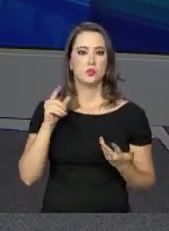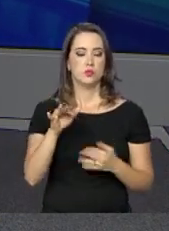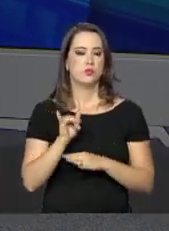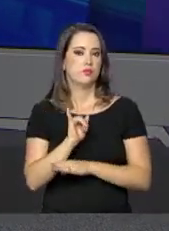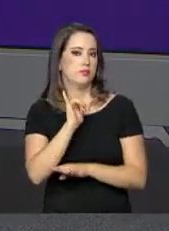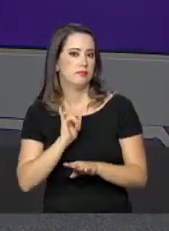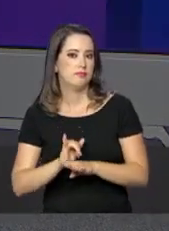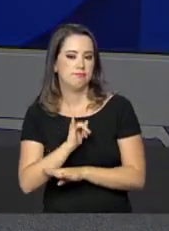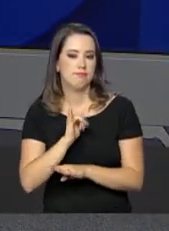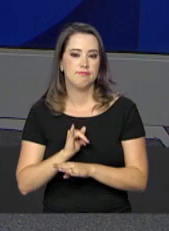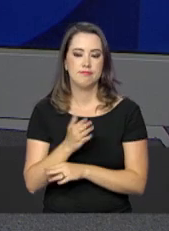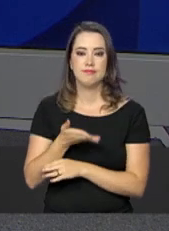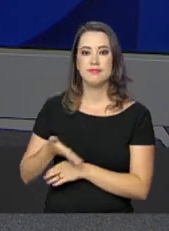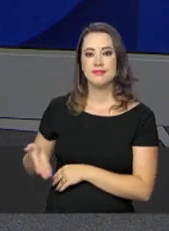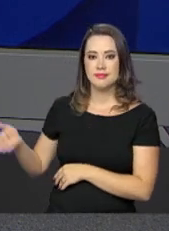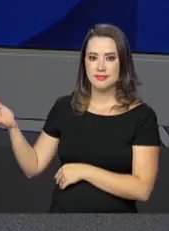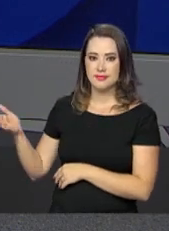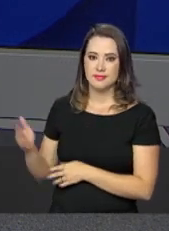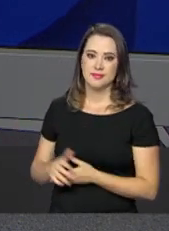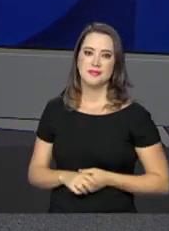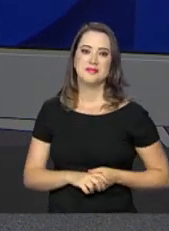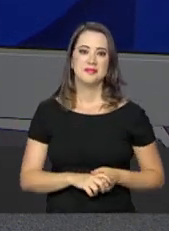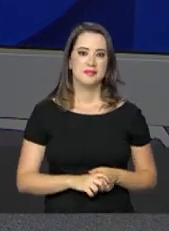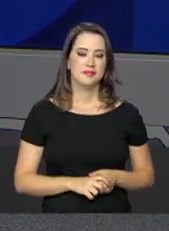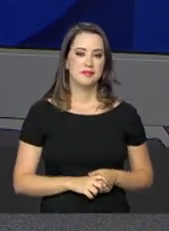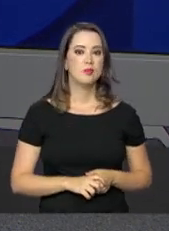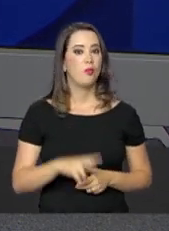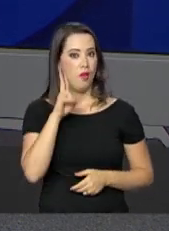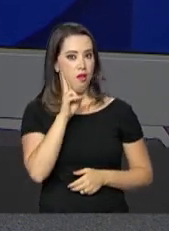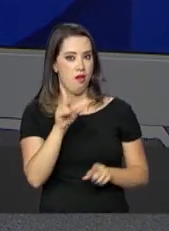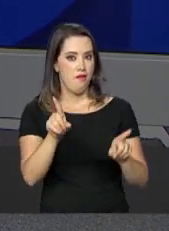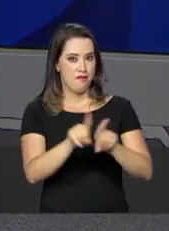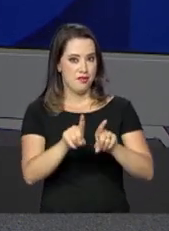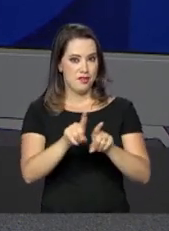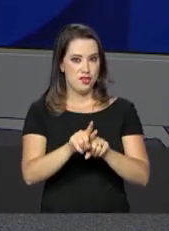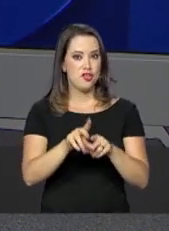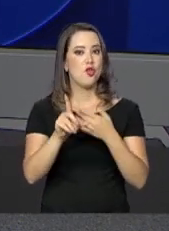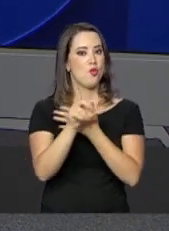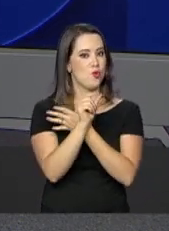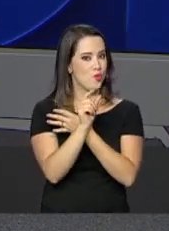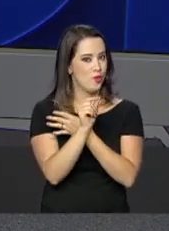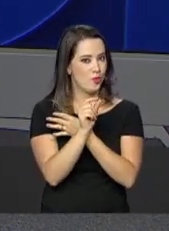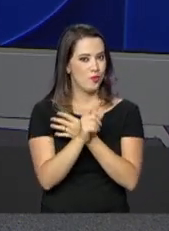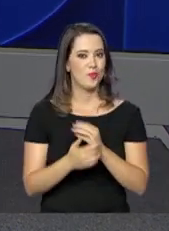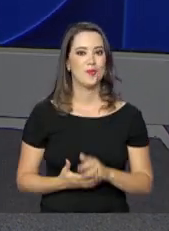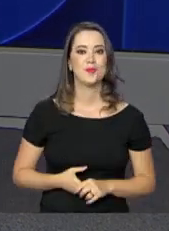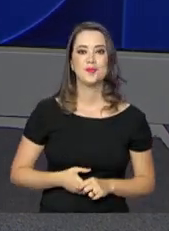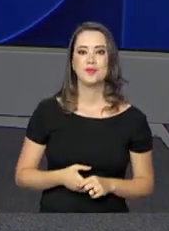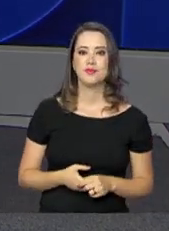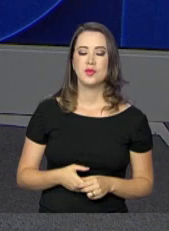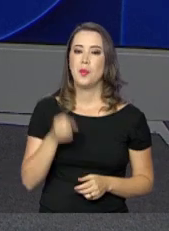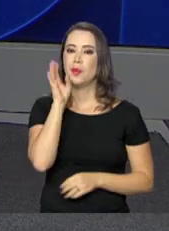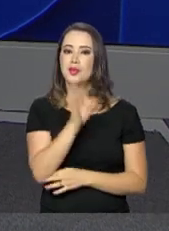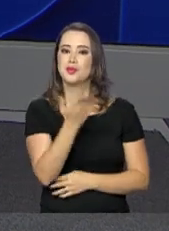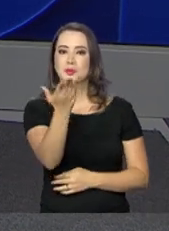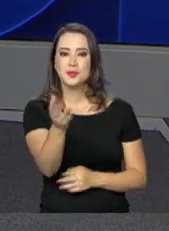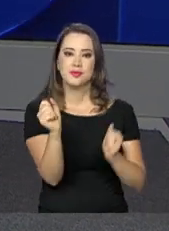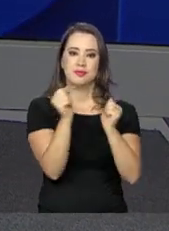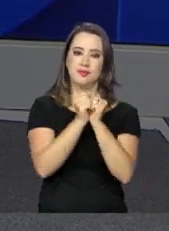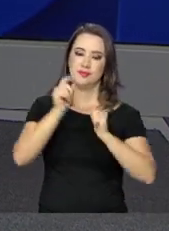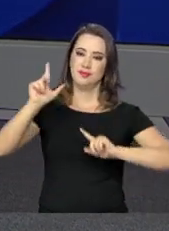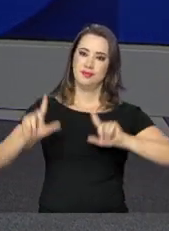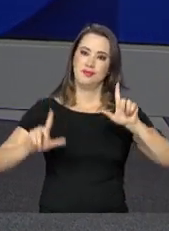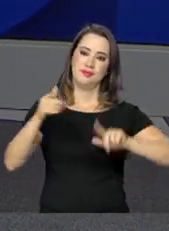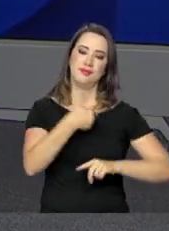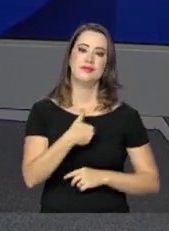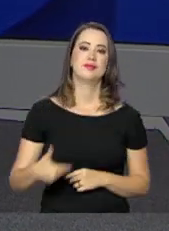e todas as reportagens estão disponíveis em nosso canal no YouTube. Acesse também o nosso perfil no Twitter. Uma boa tarde para você